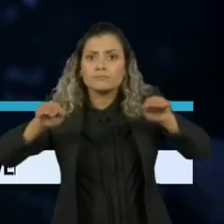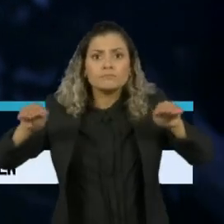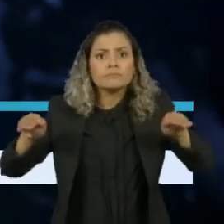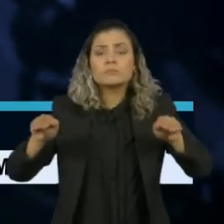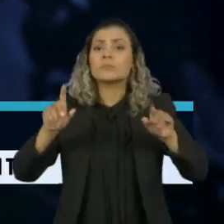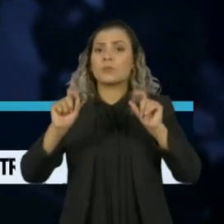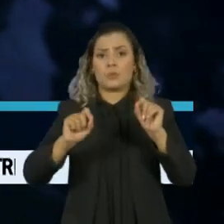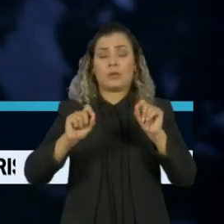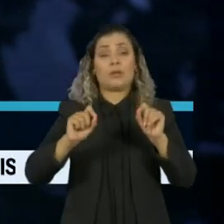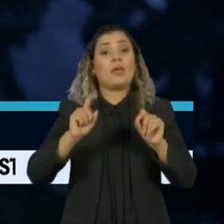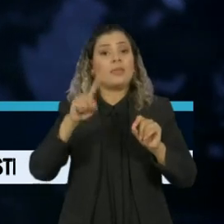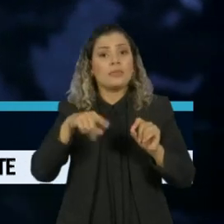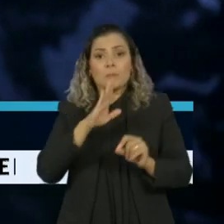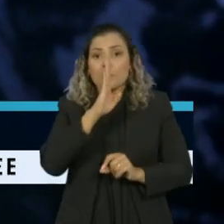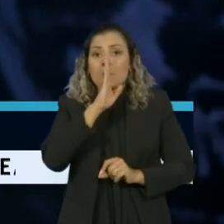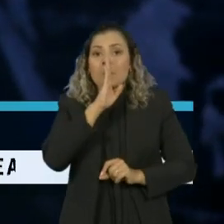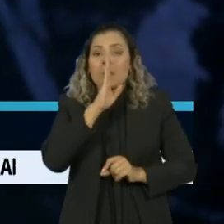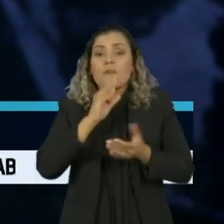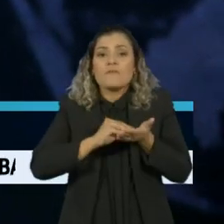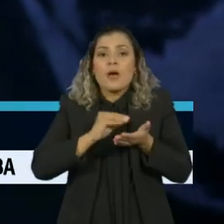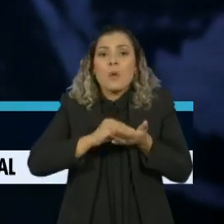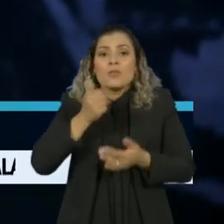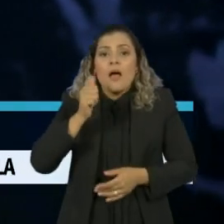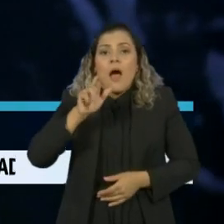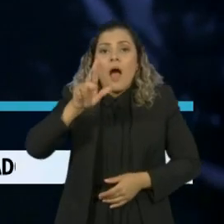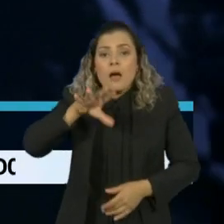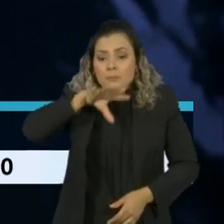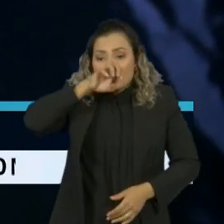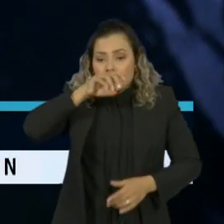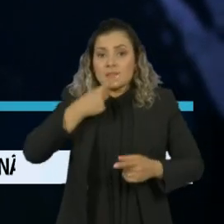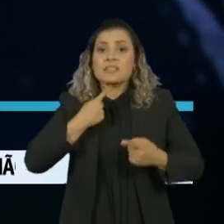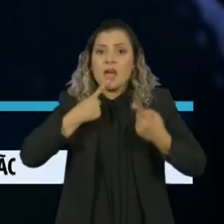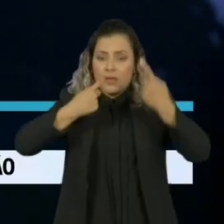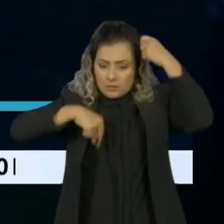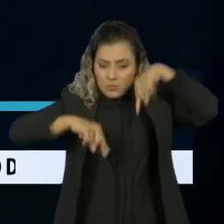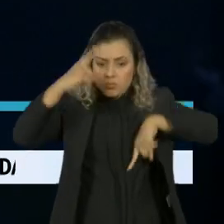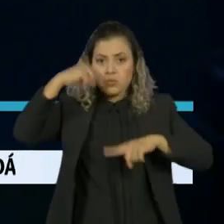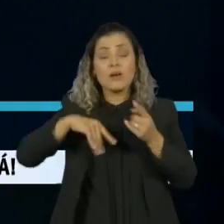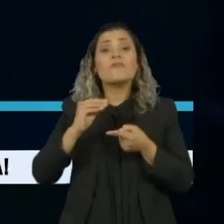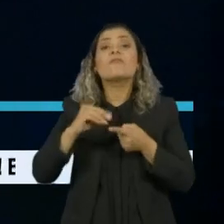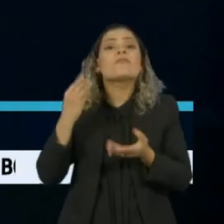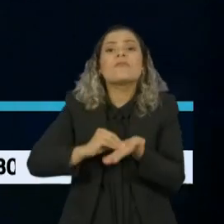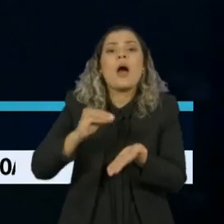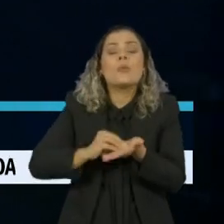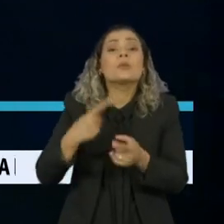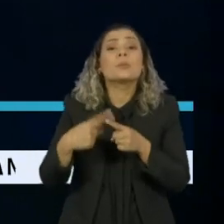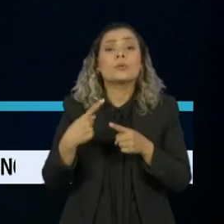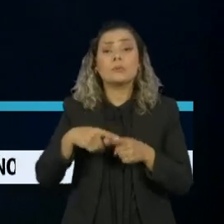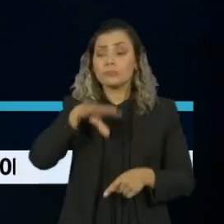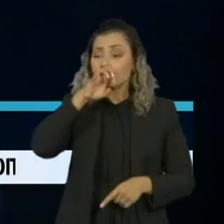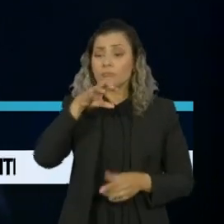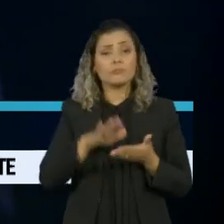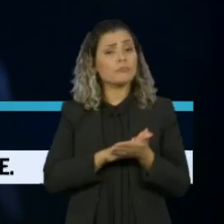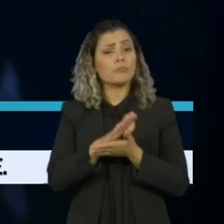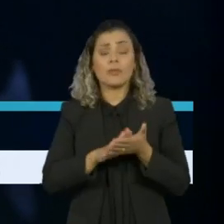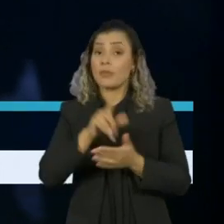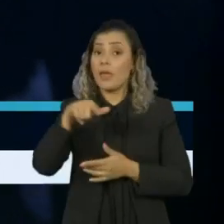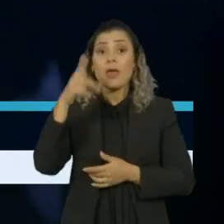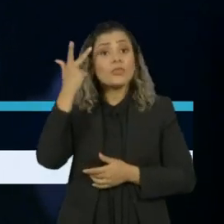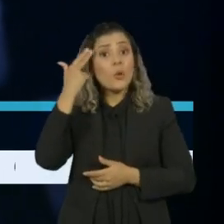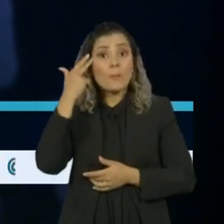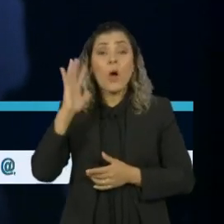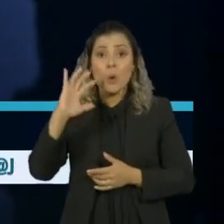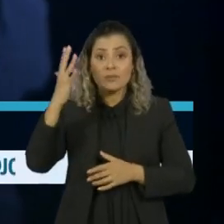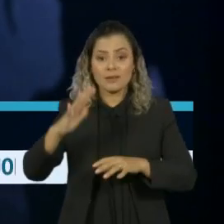hipóxia silenciosa, a falta de oxigênio no sangue sem que o paciente sinta falta de ar. O problema é muito comum entre